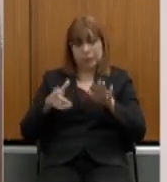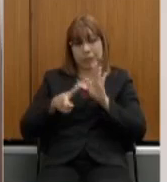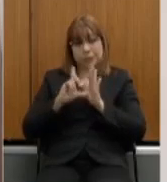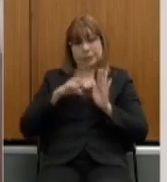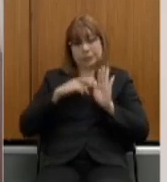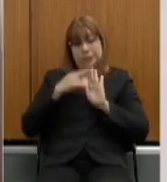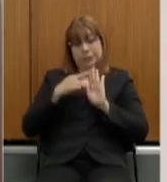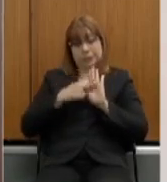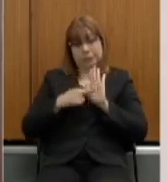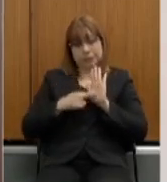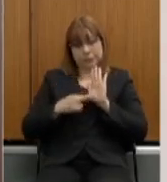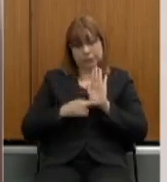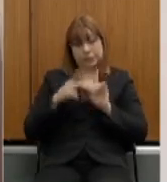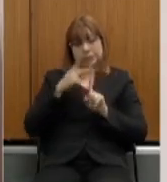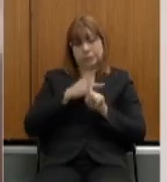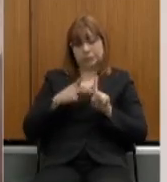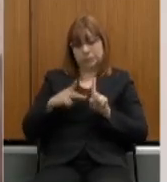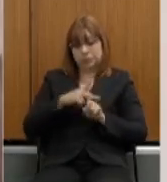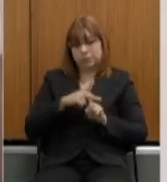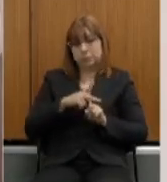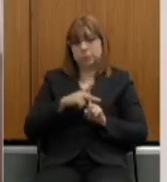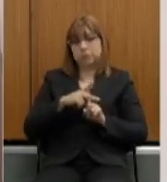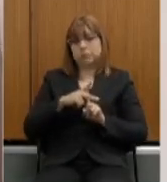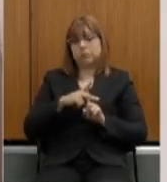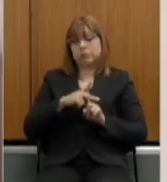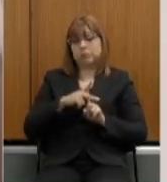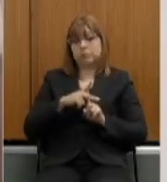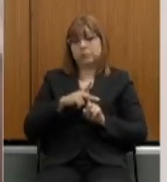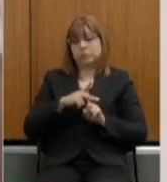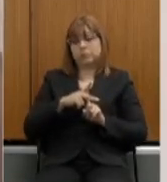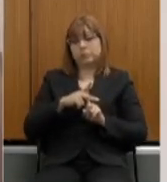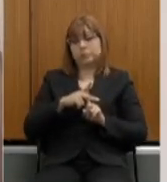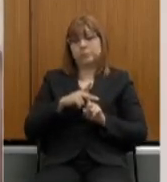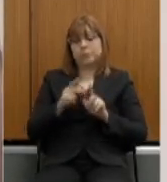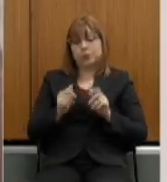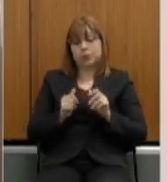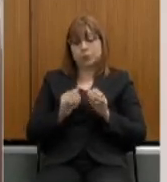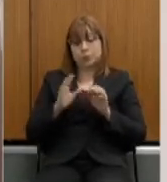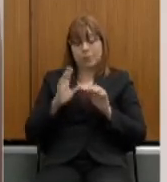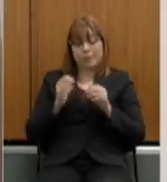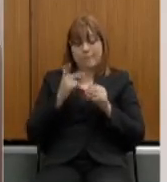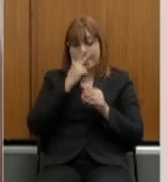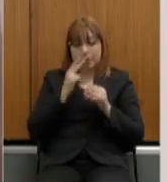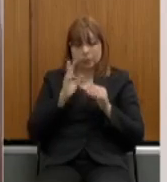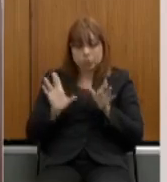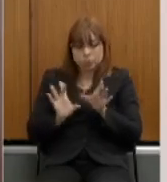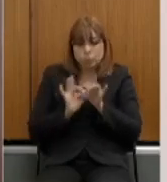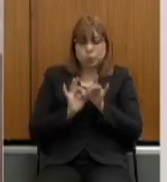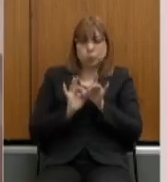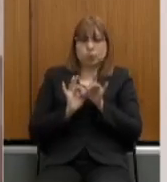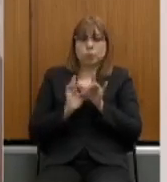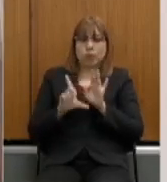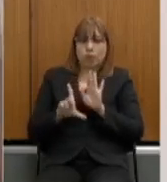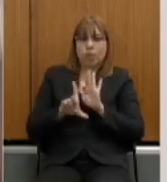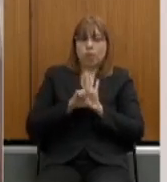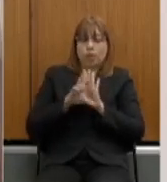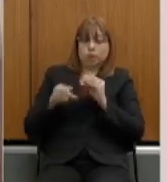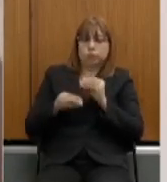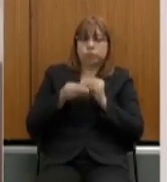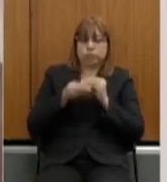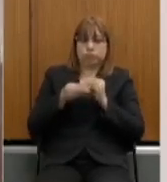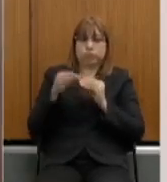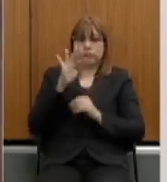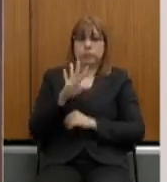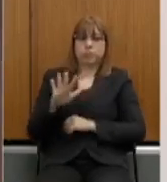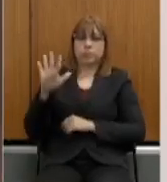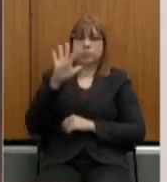previdenciárias relegadas a leis complementares federais, certo? Então, questões